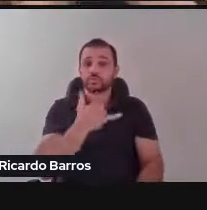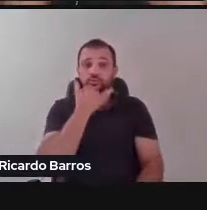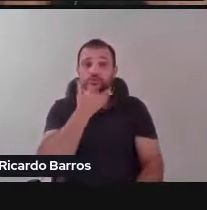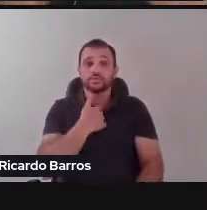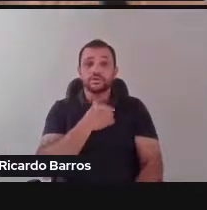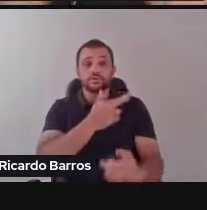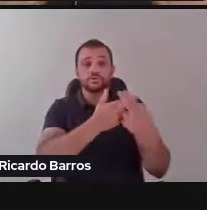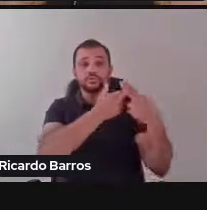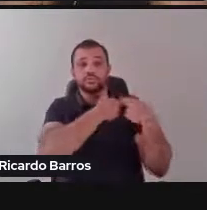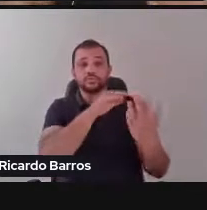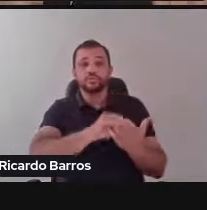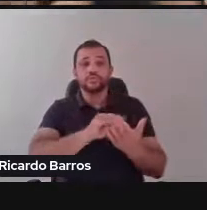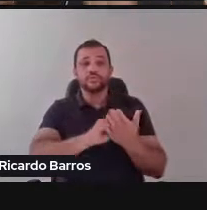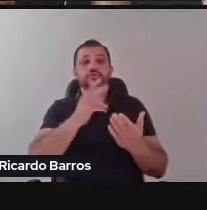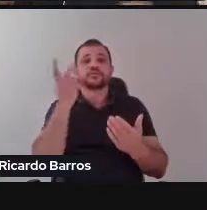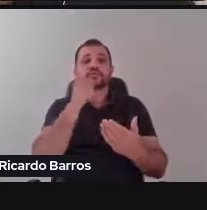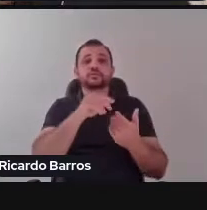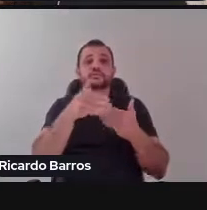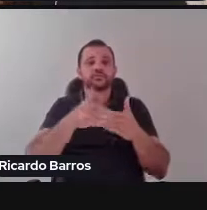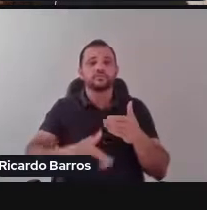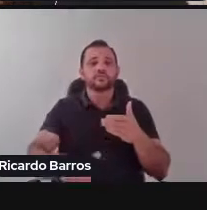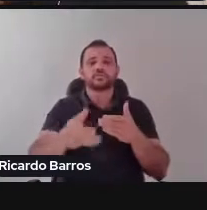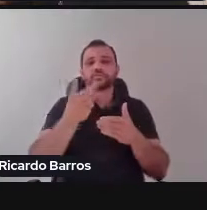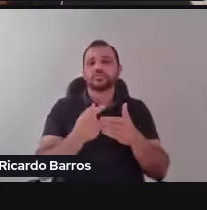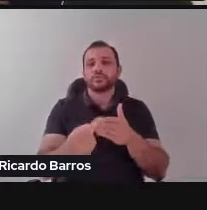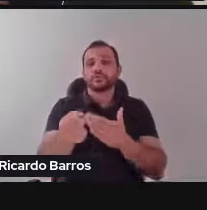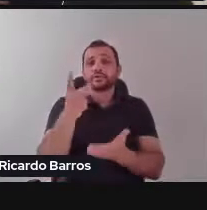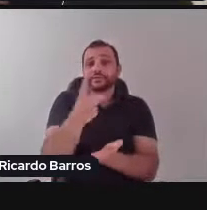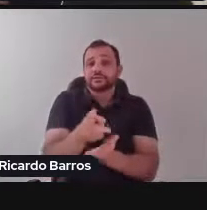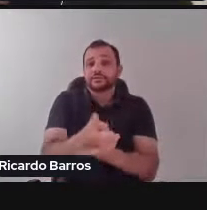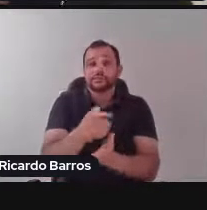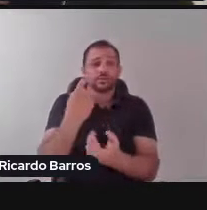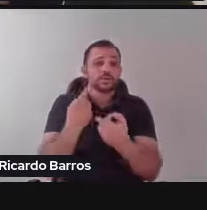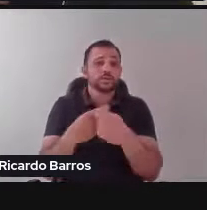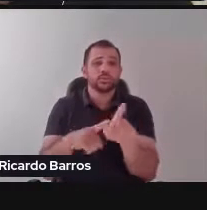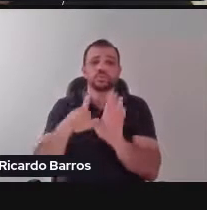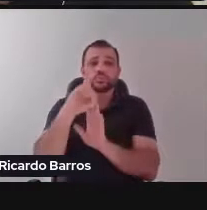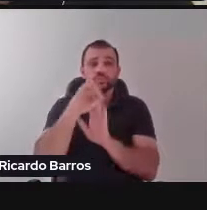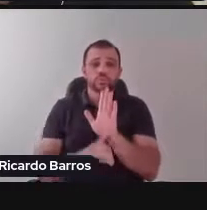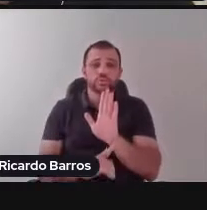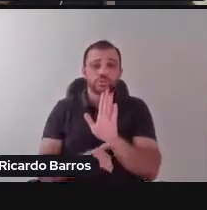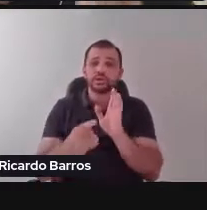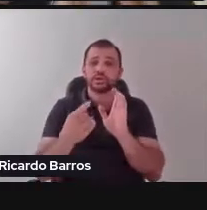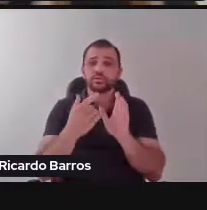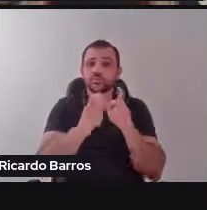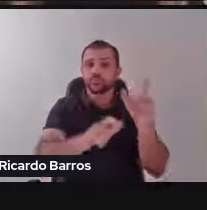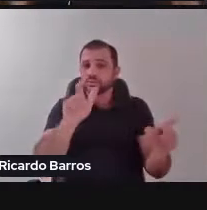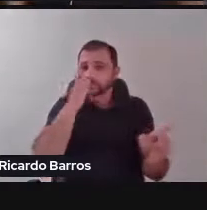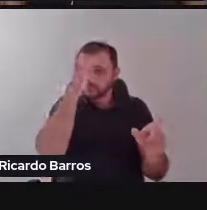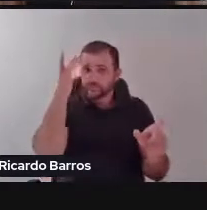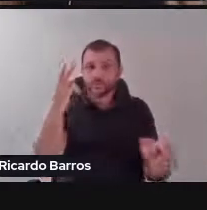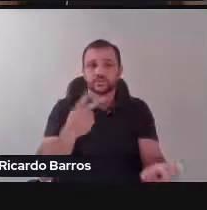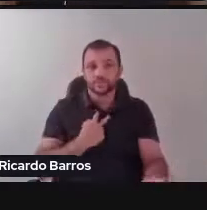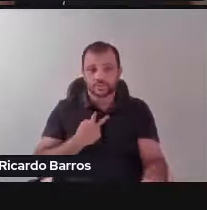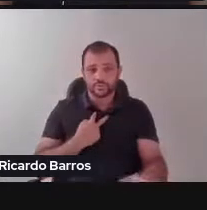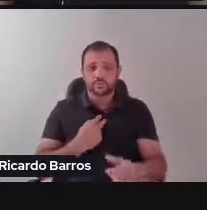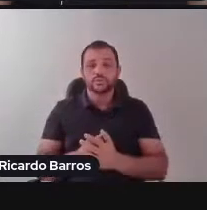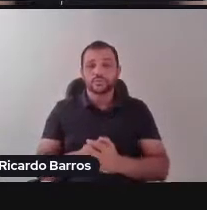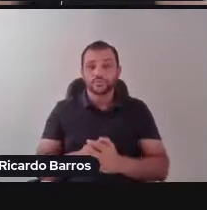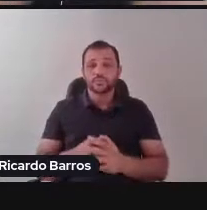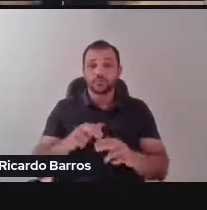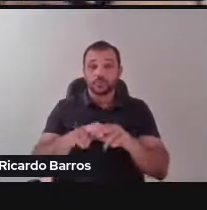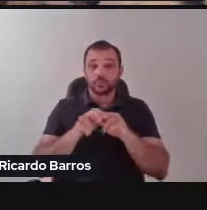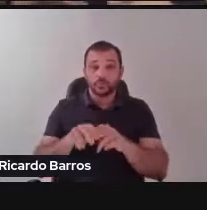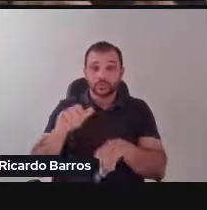permanente violação de direitos. Com efeito, olhando para a Boaventura de Sousa Santos,